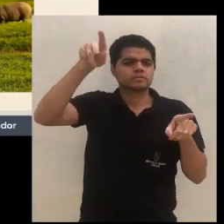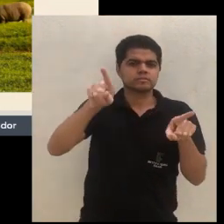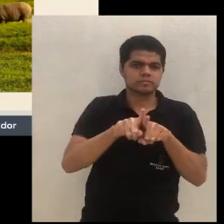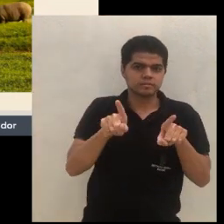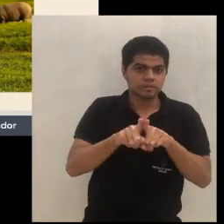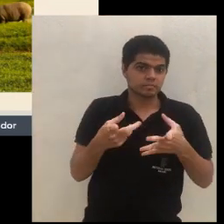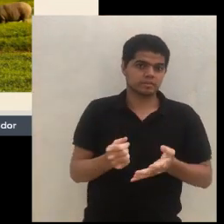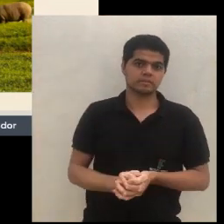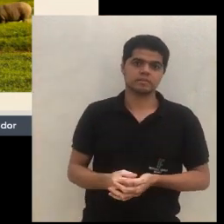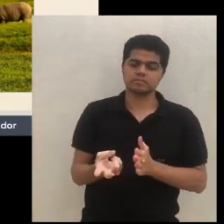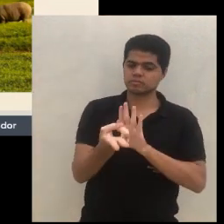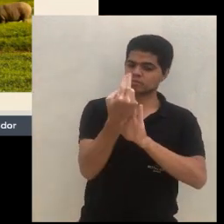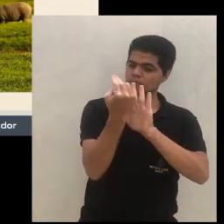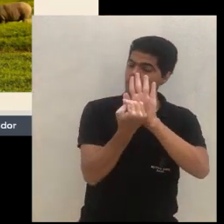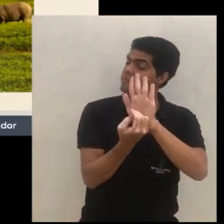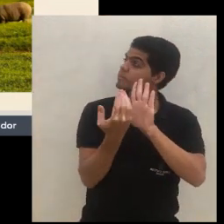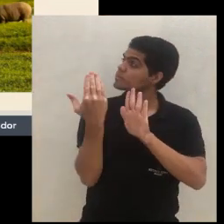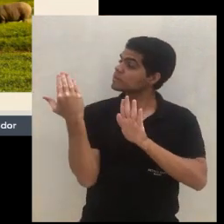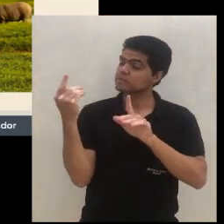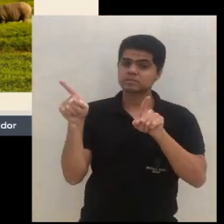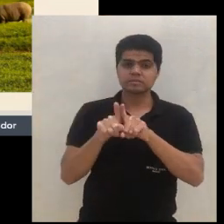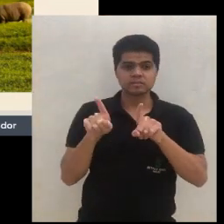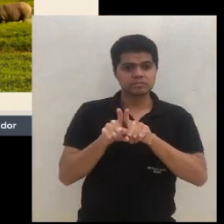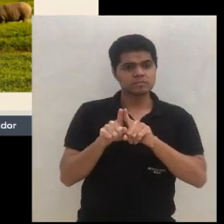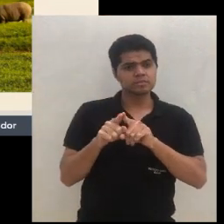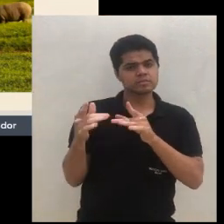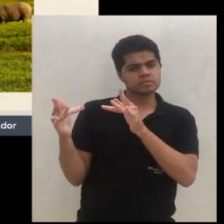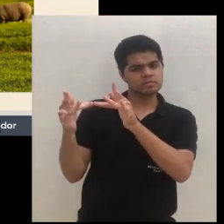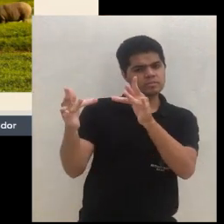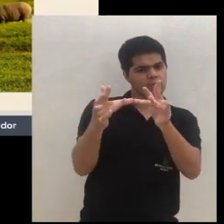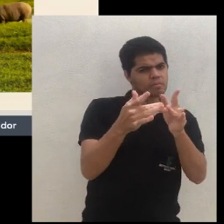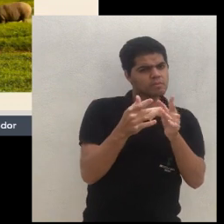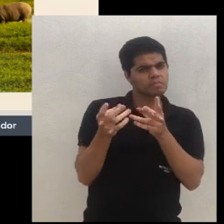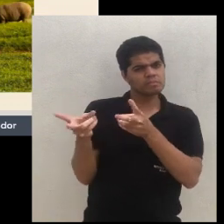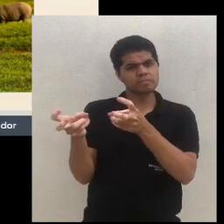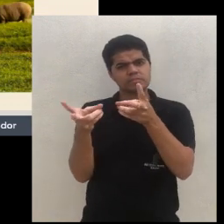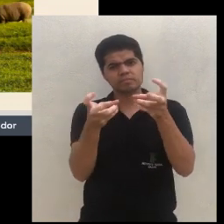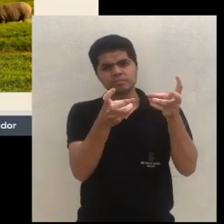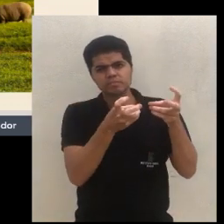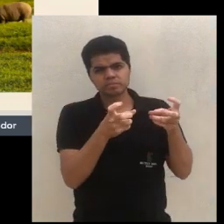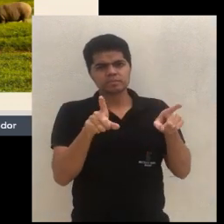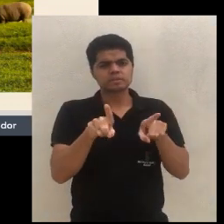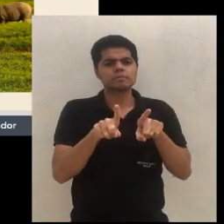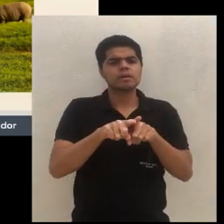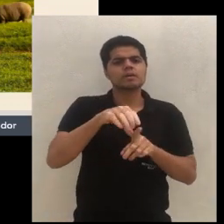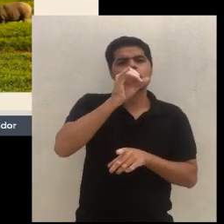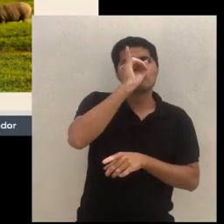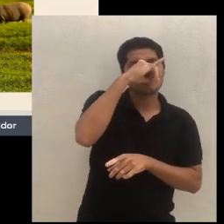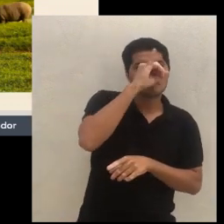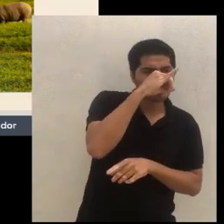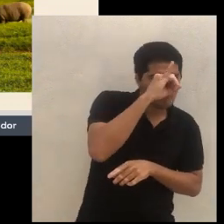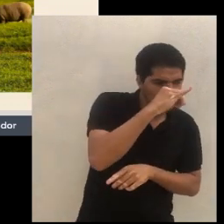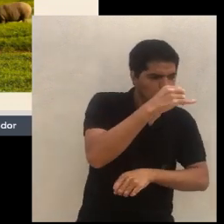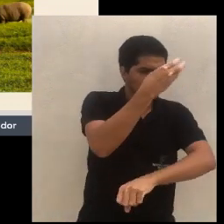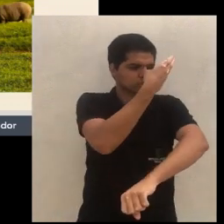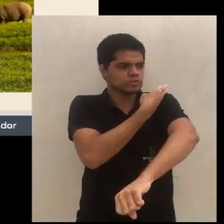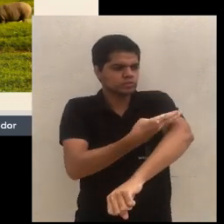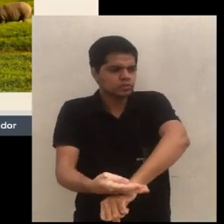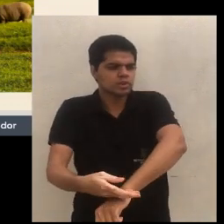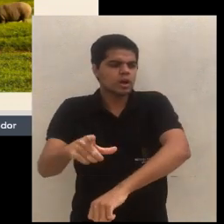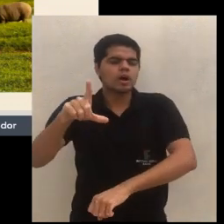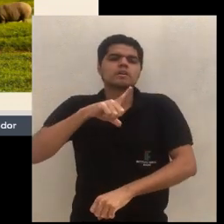né? Aí, inclusive, tem uma imagem dessa. Então, a gente pode associar a criação de porco, como esse porco tradicional aí